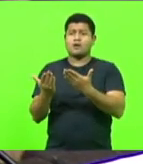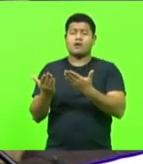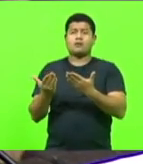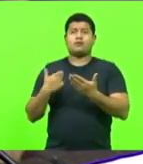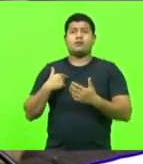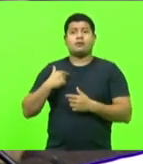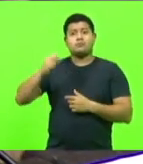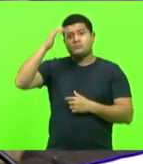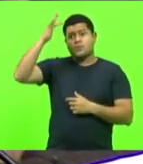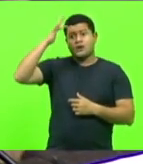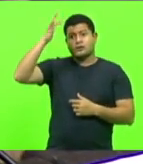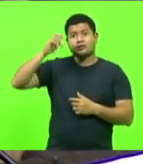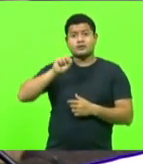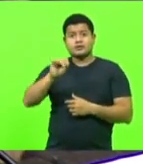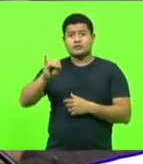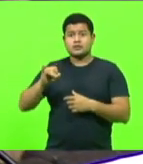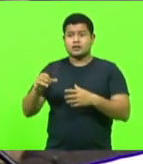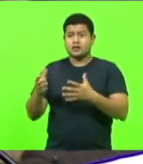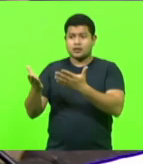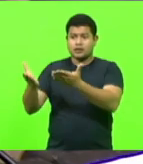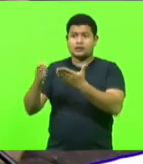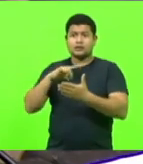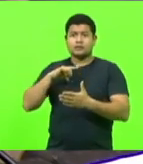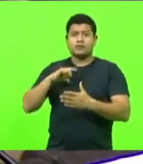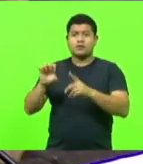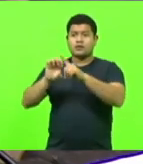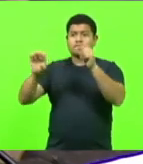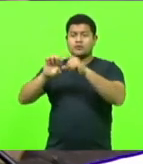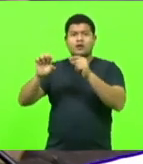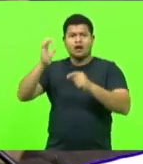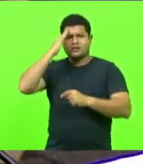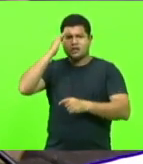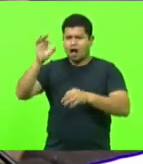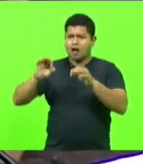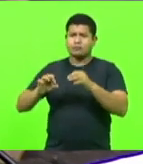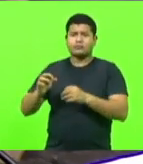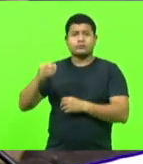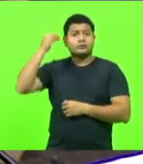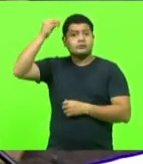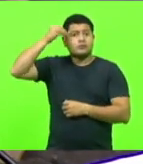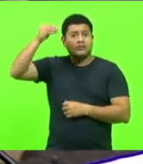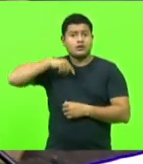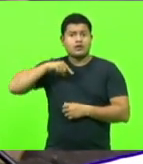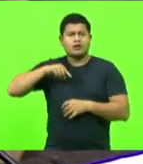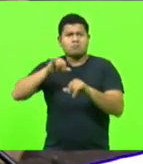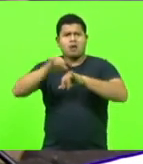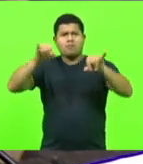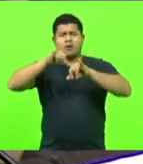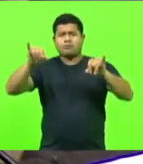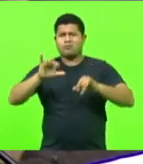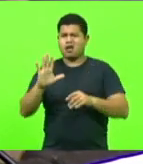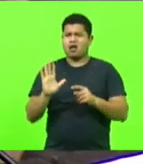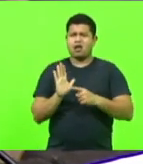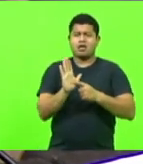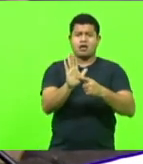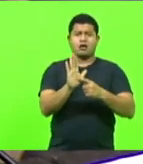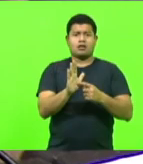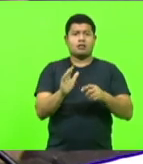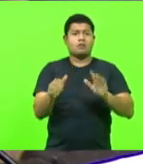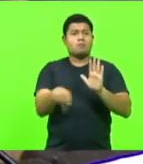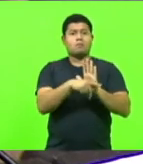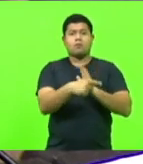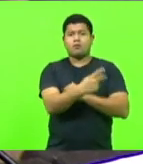feito se tivéssemos ali empreendedores que sabem fazer. Não indicados políticos, mas pessoas que sabem fazer de fato,